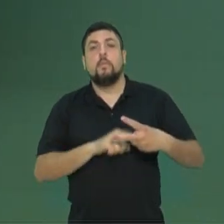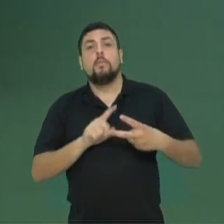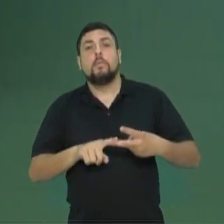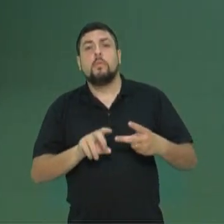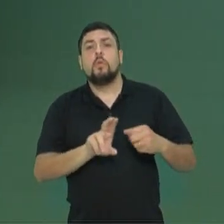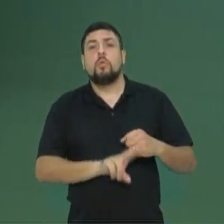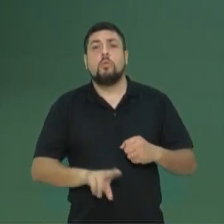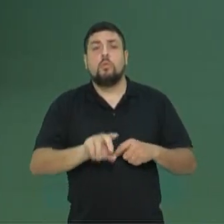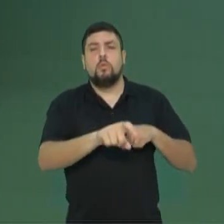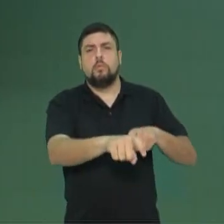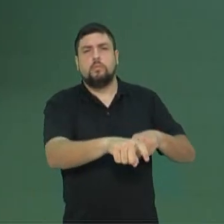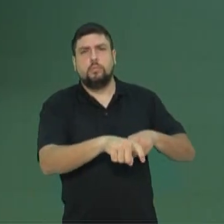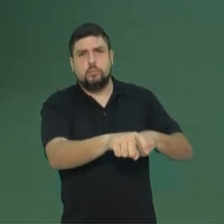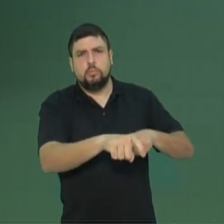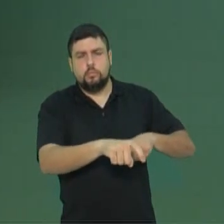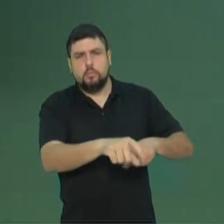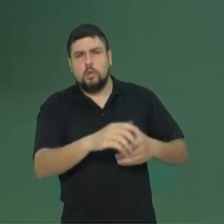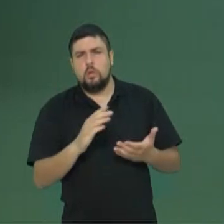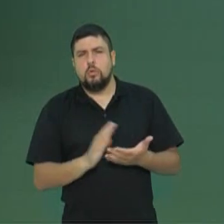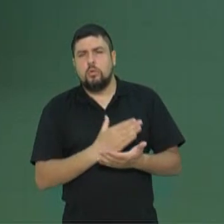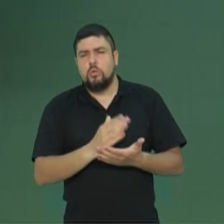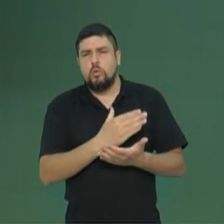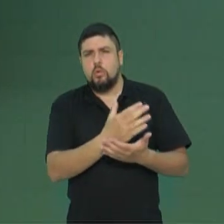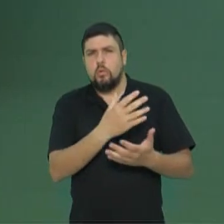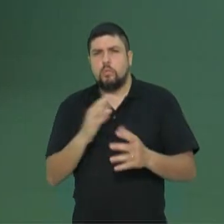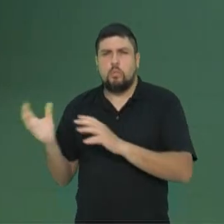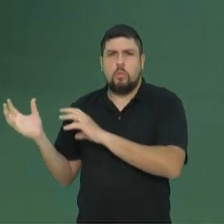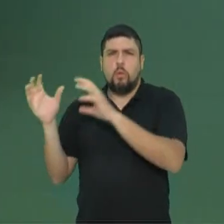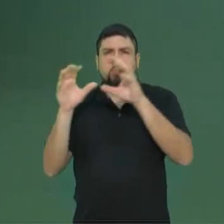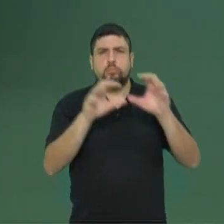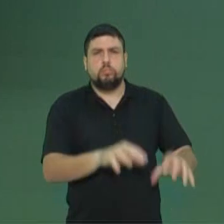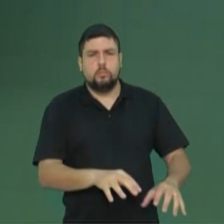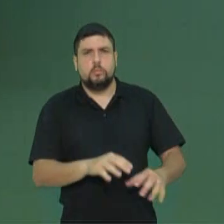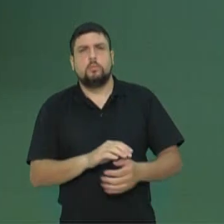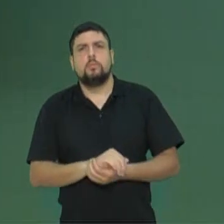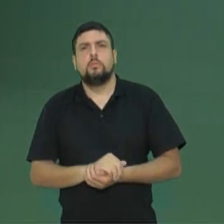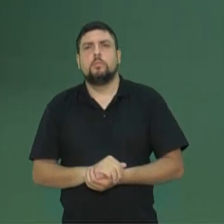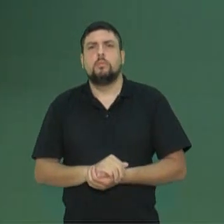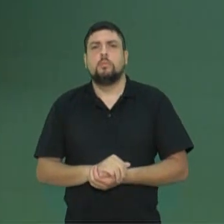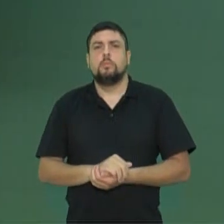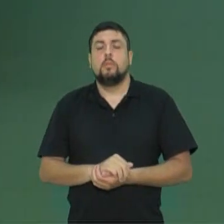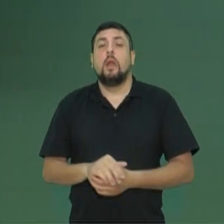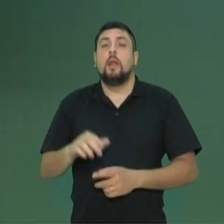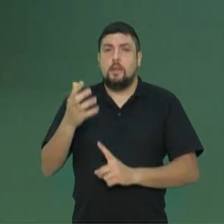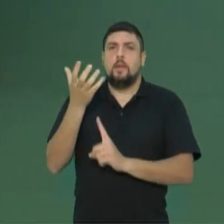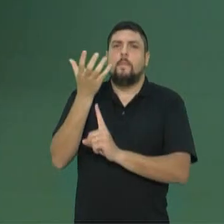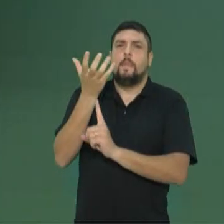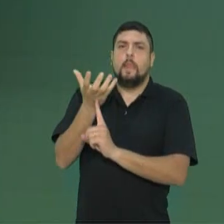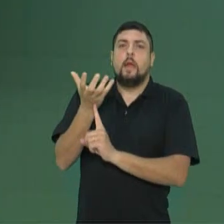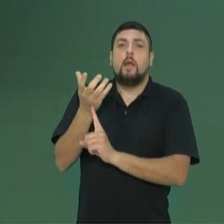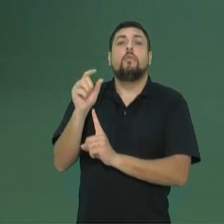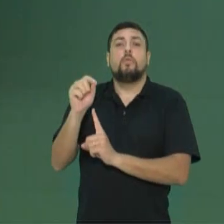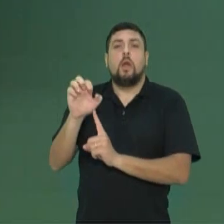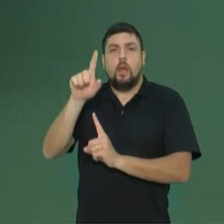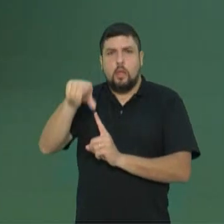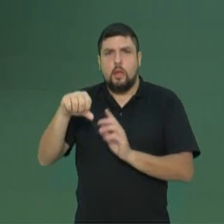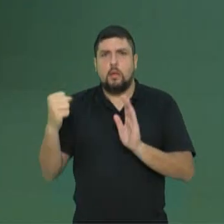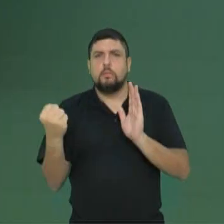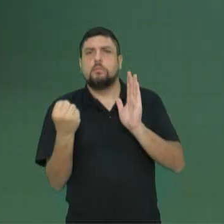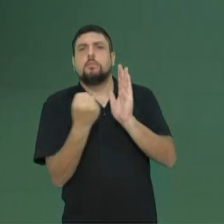que veio devastando as outras florestas. Por que eu ressaltei a araucária? Porque é a árvore símbolo do nosso estado.